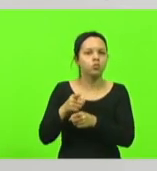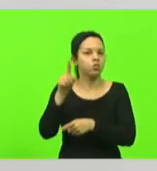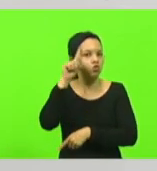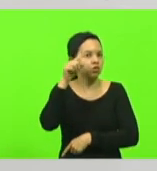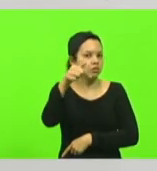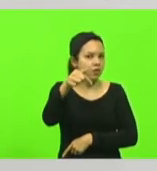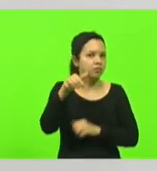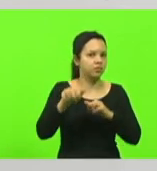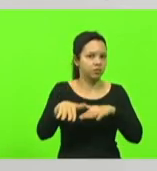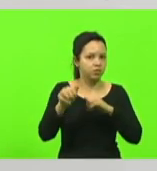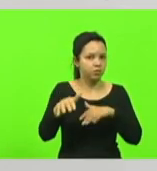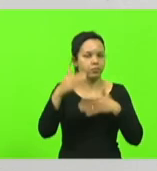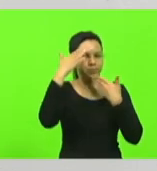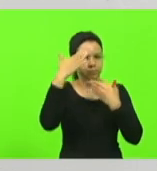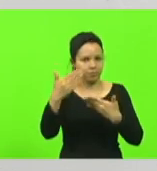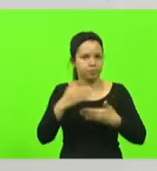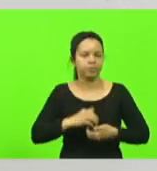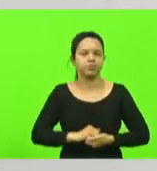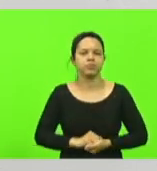muito obrigado